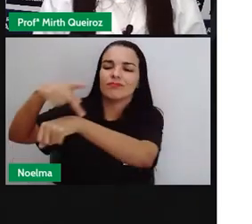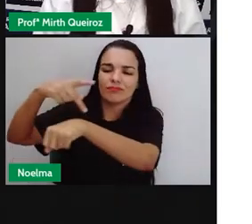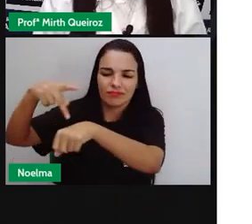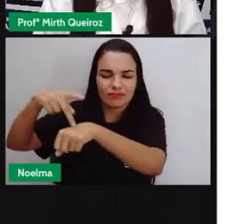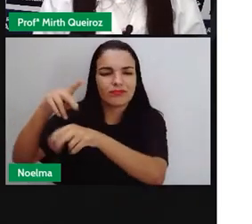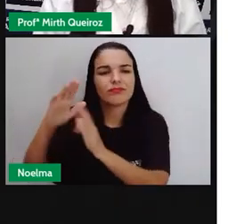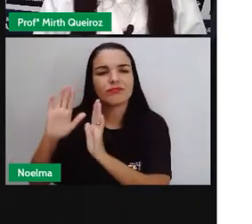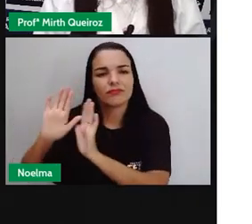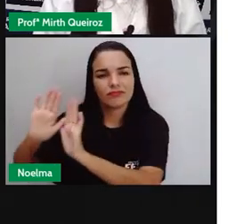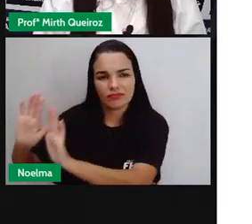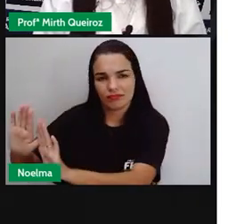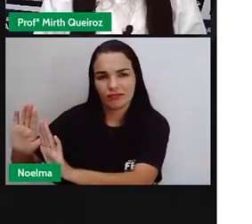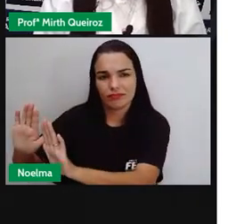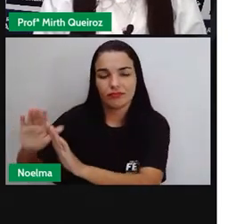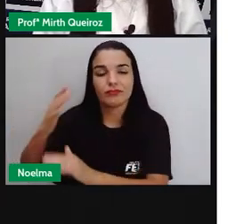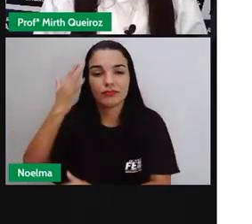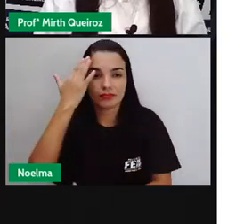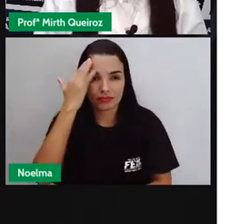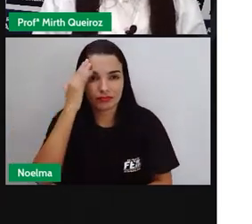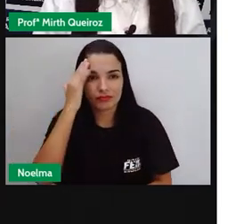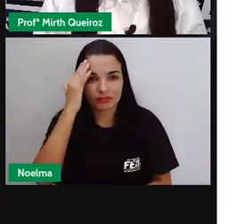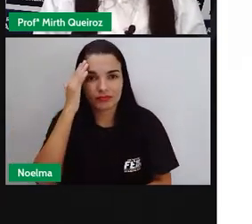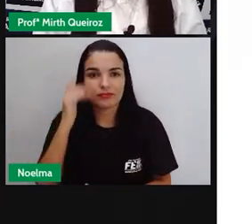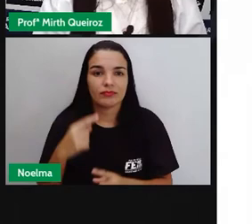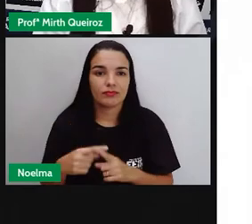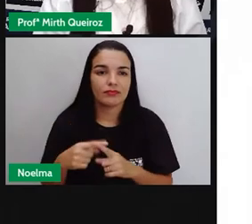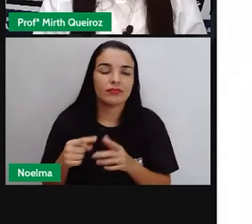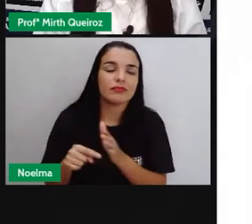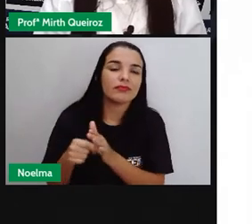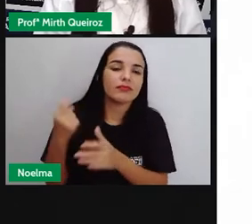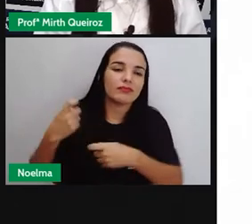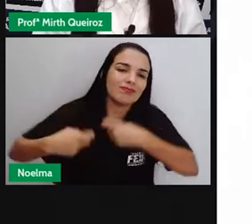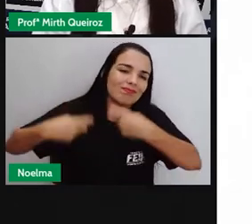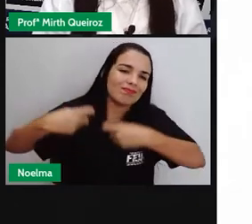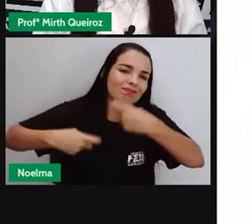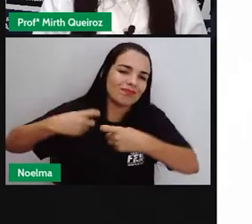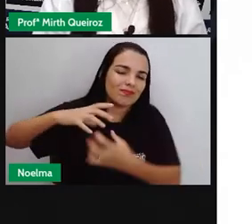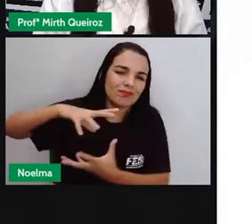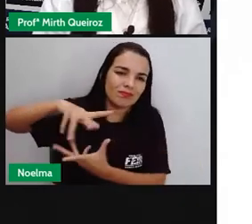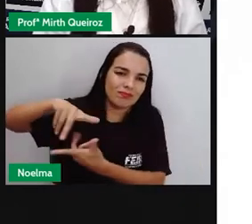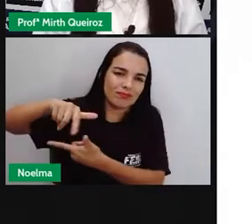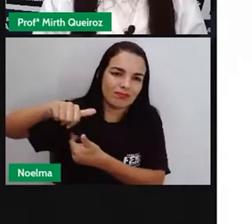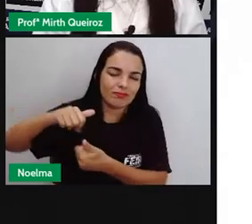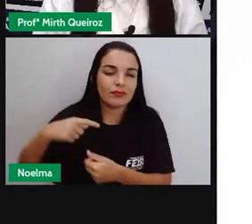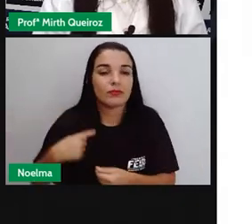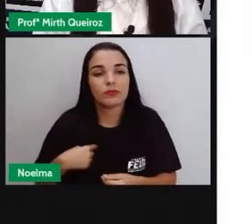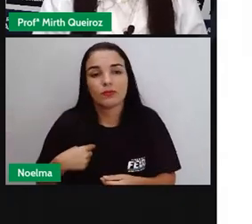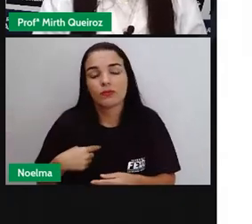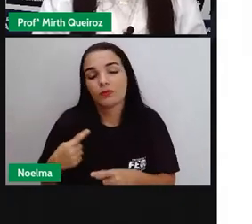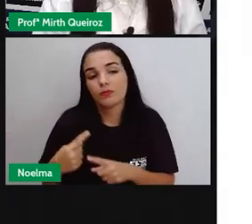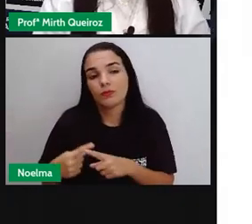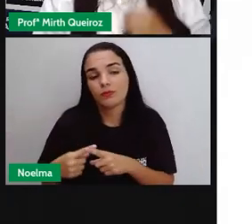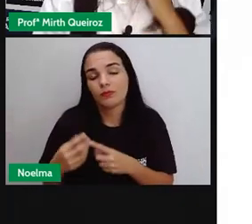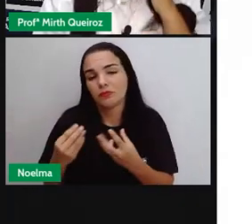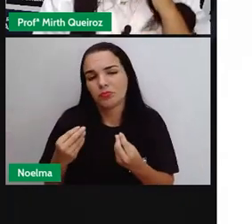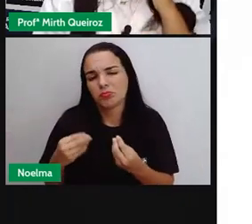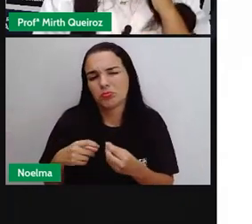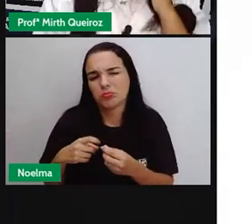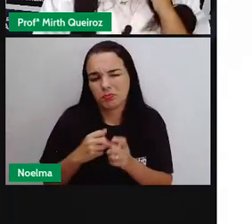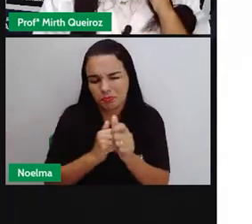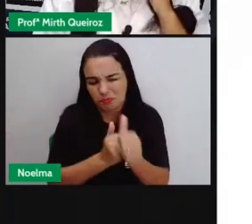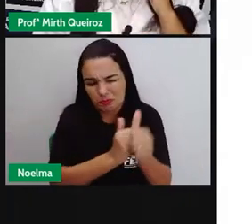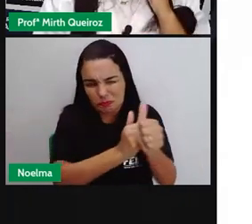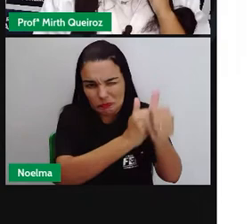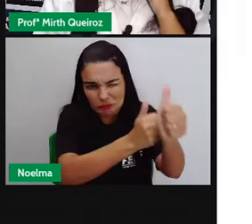seus países de origem, como era o caso da Primeira Guerra Mundial, né? Onde havia a perseguição de países